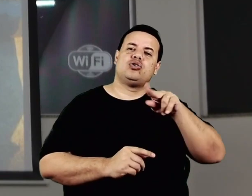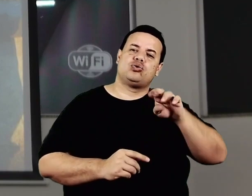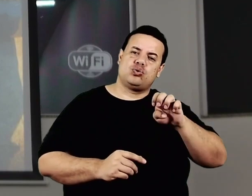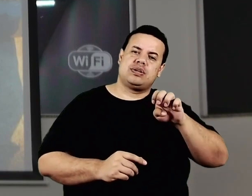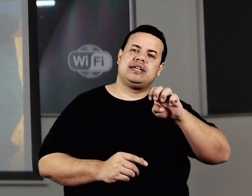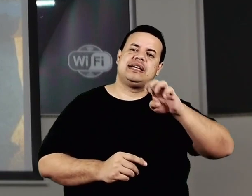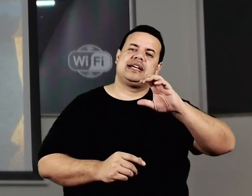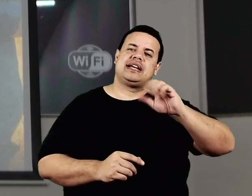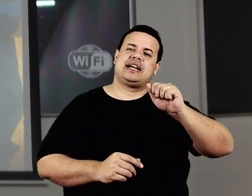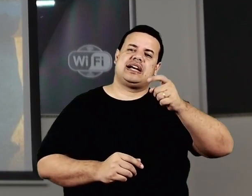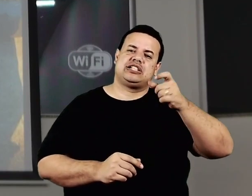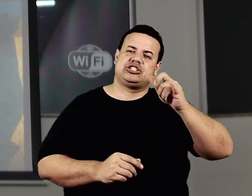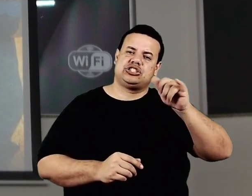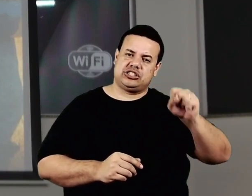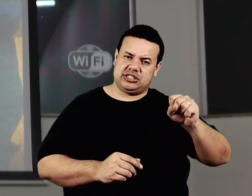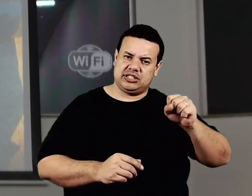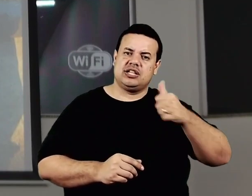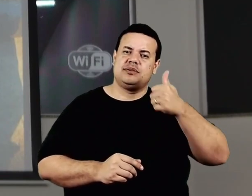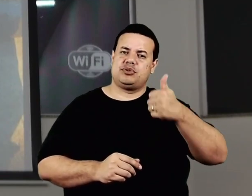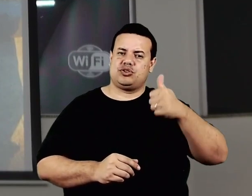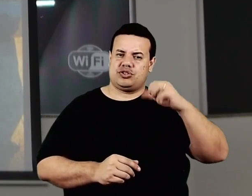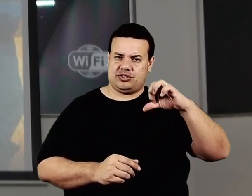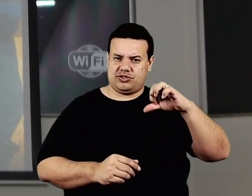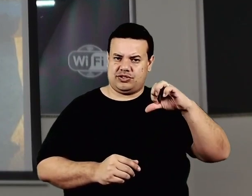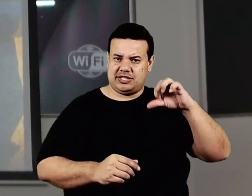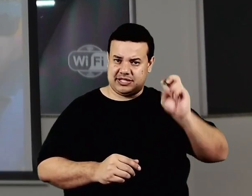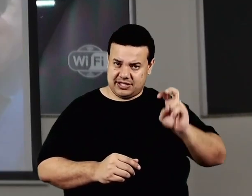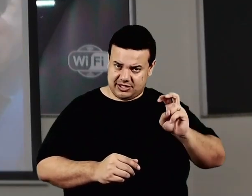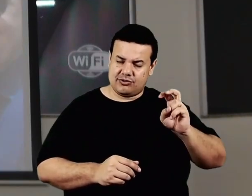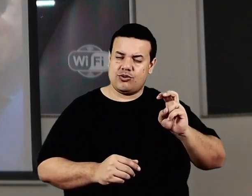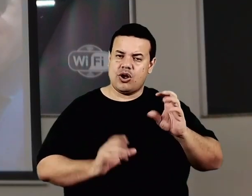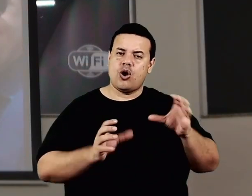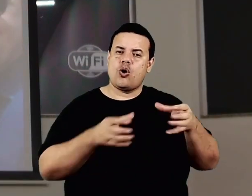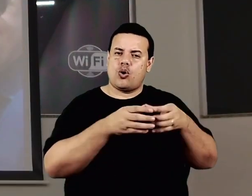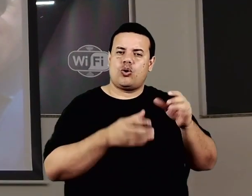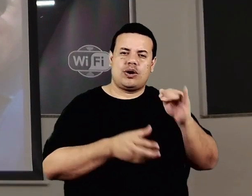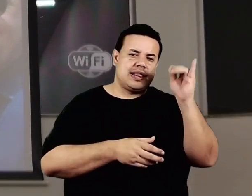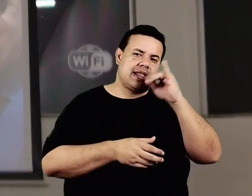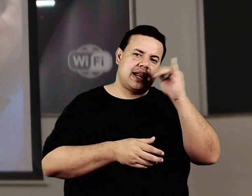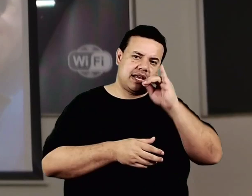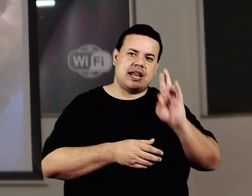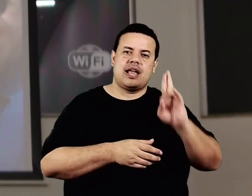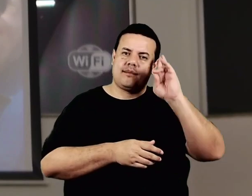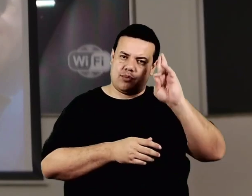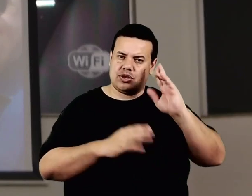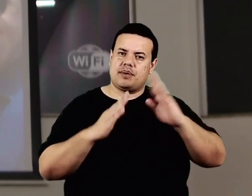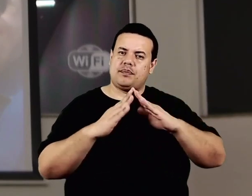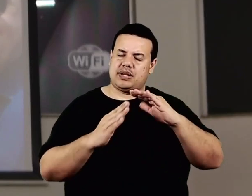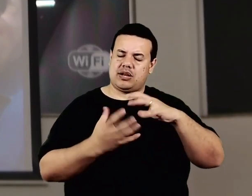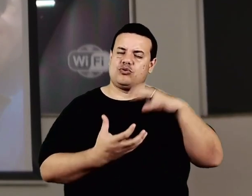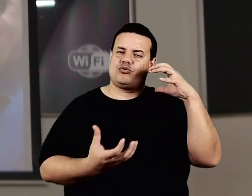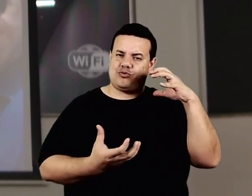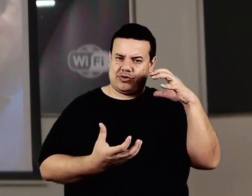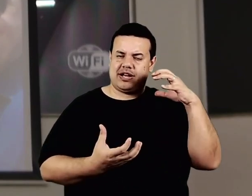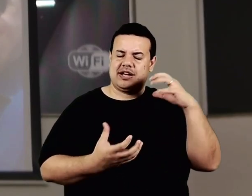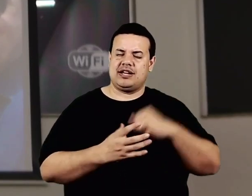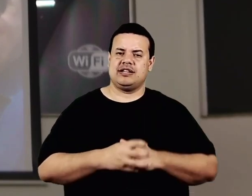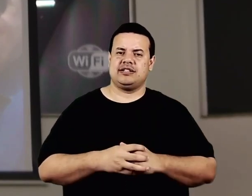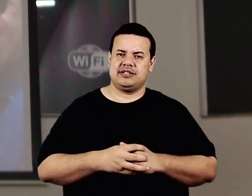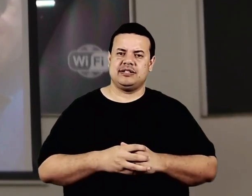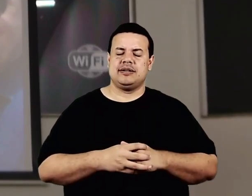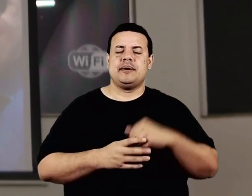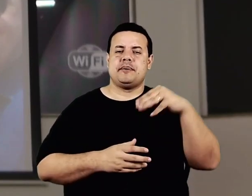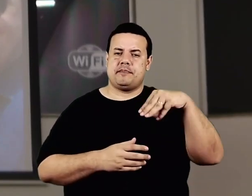Guilherme lidera a colônia italiana, que passou a ser responsabilidade do Lar São José. Dona Maria, como é carinhosa